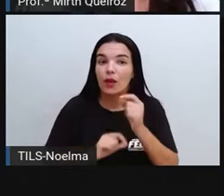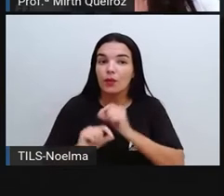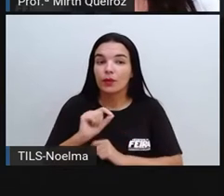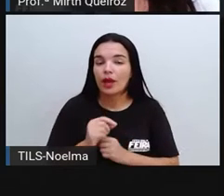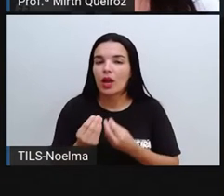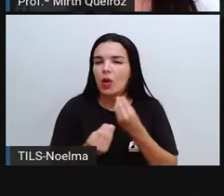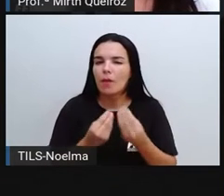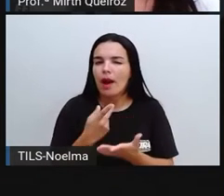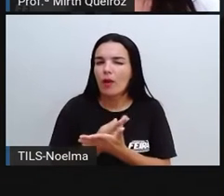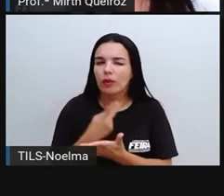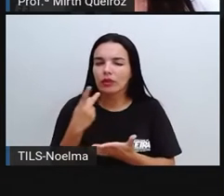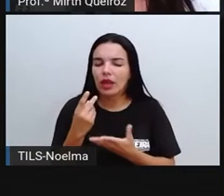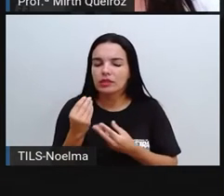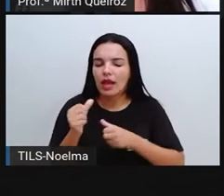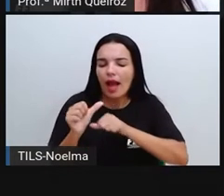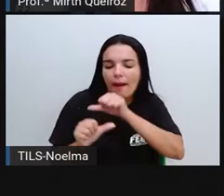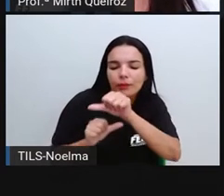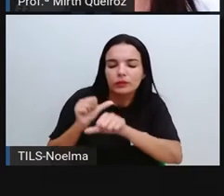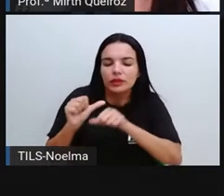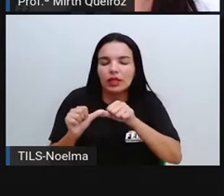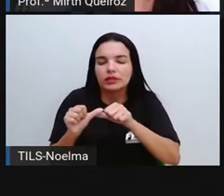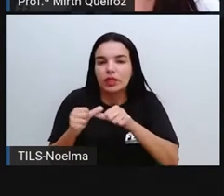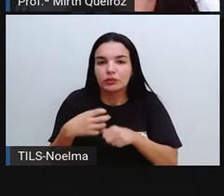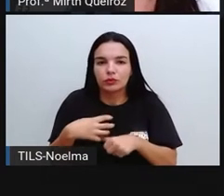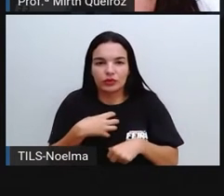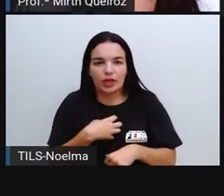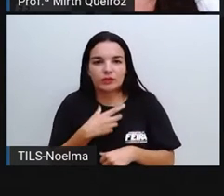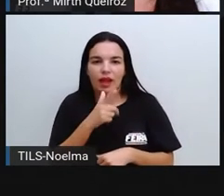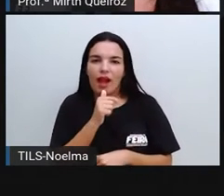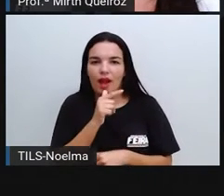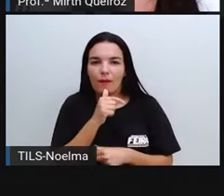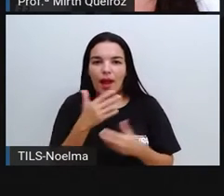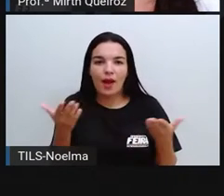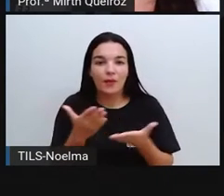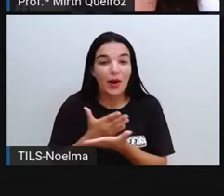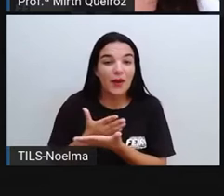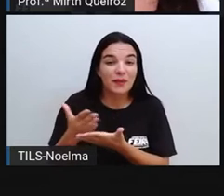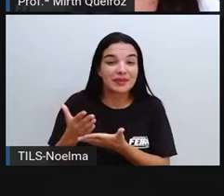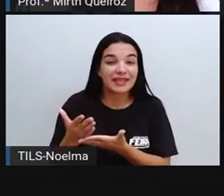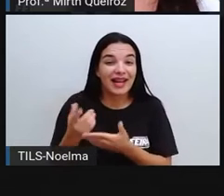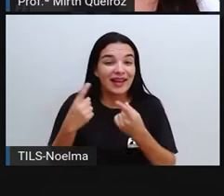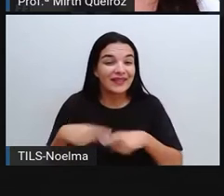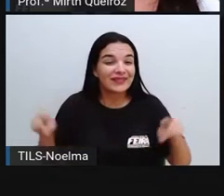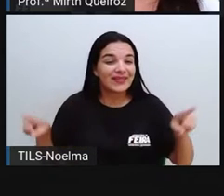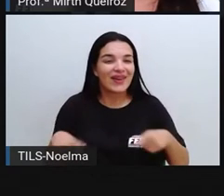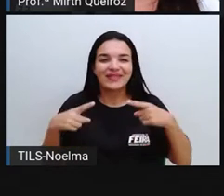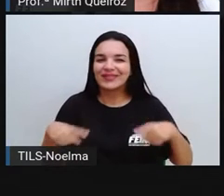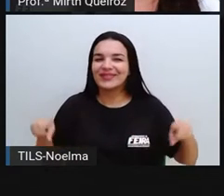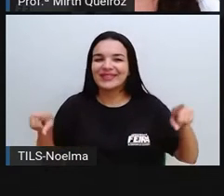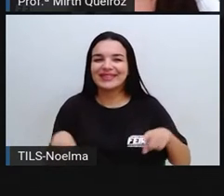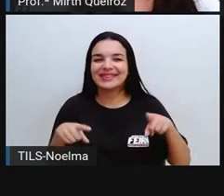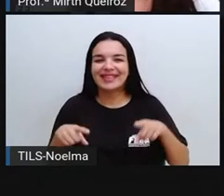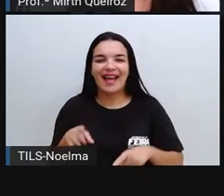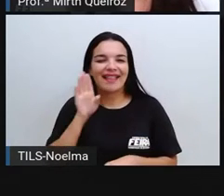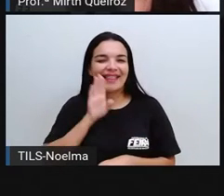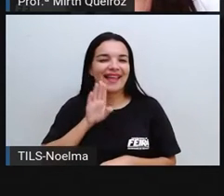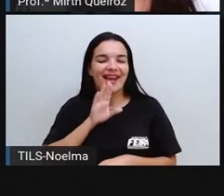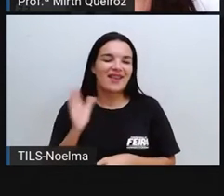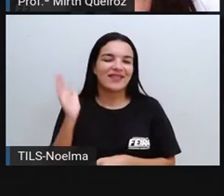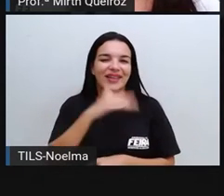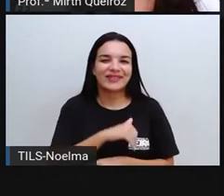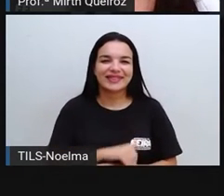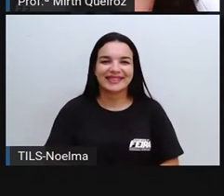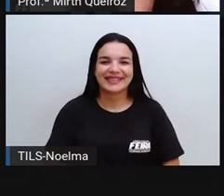que isso acontece, essa mudança de estado físico. Mas, para começar, vamos começar com música, né? Vamos lá?